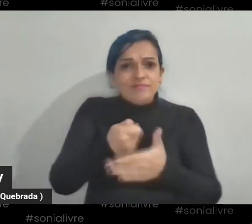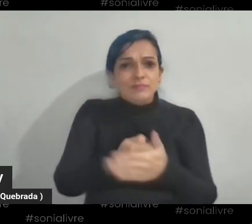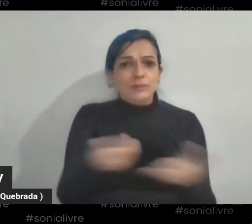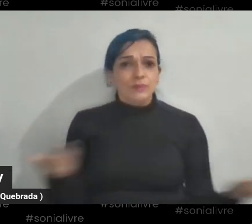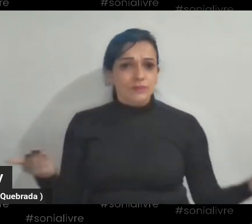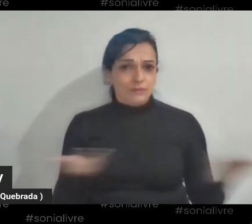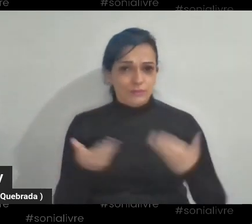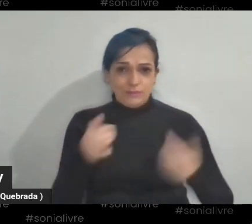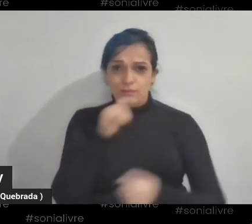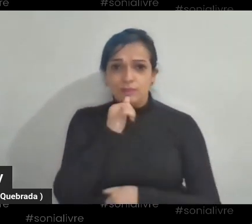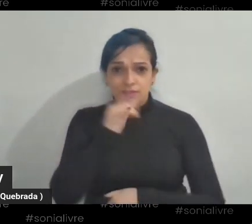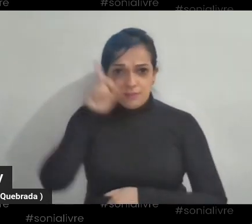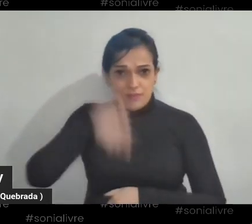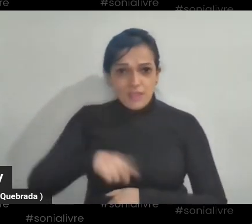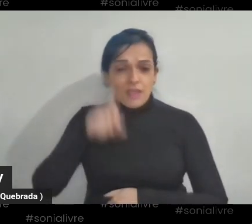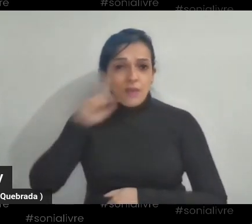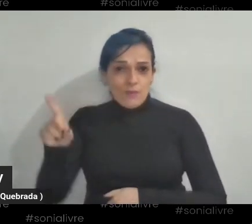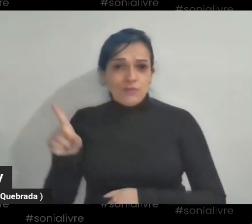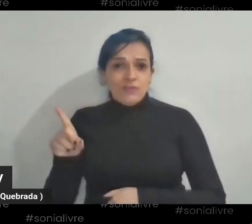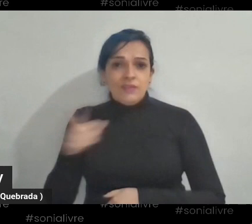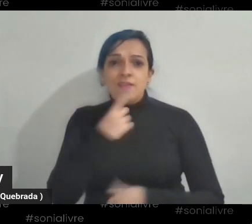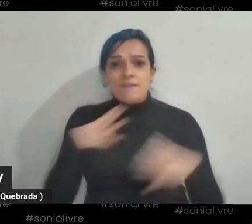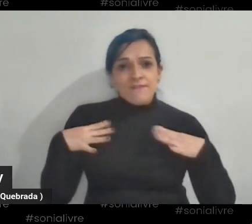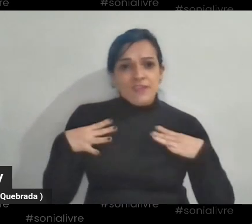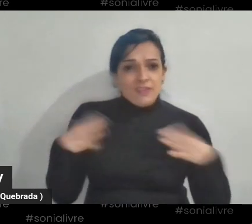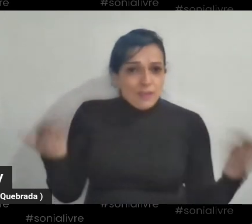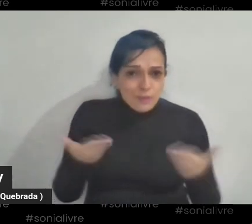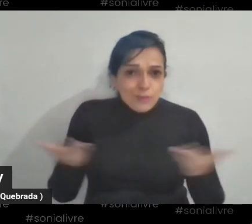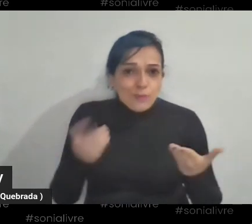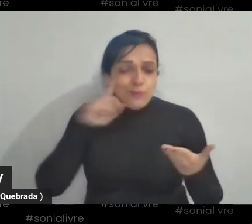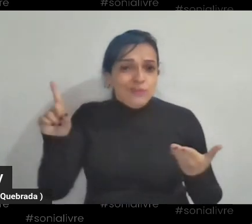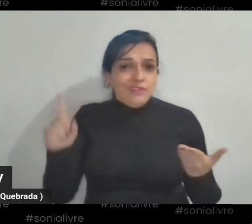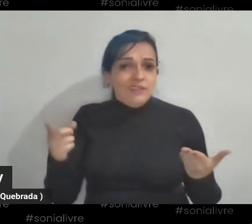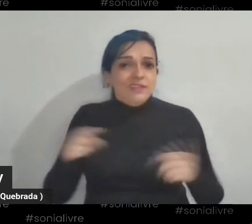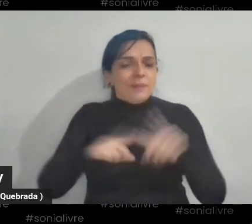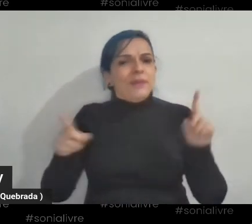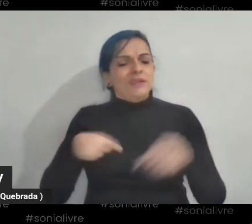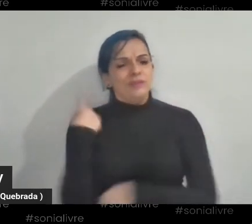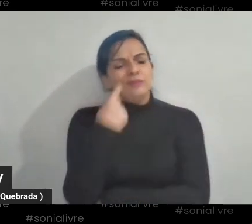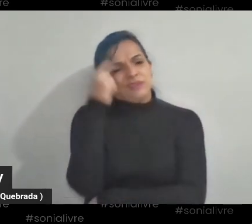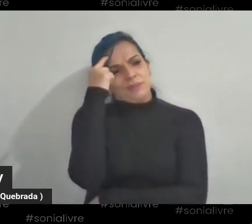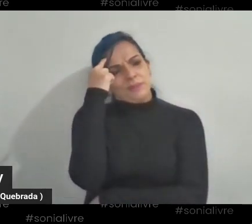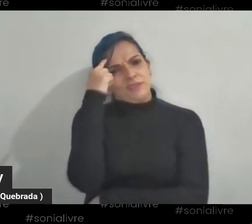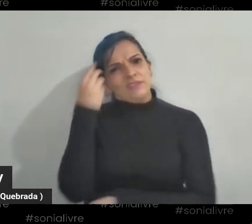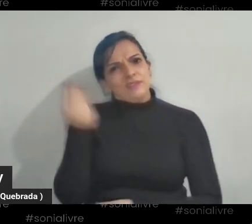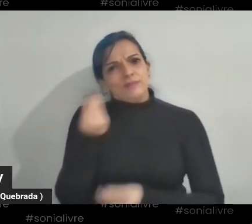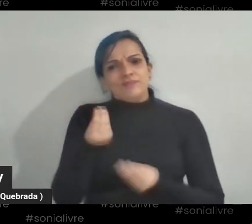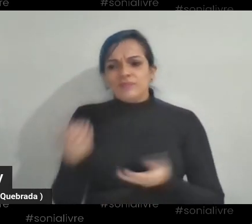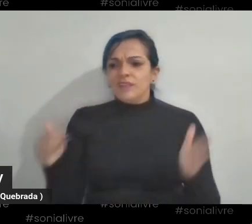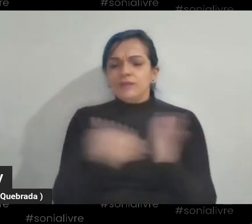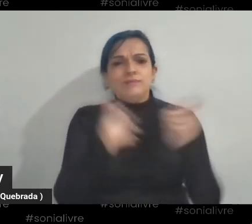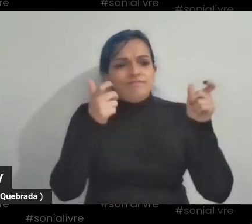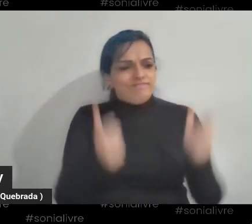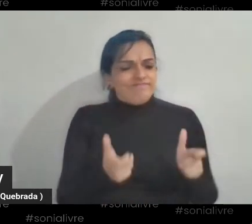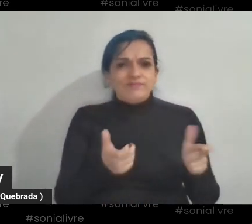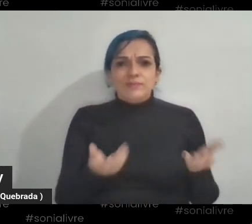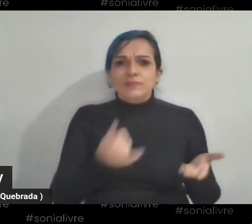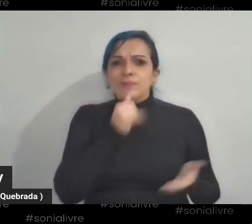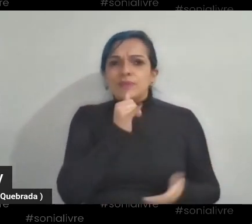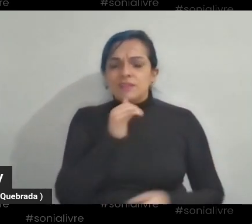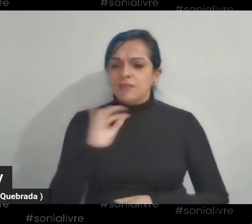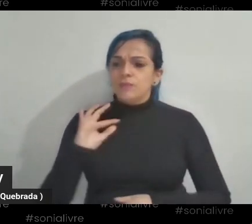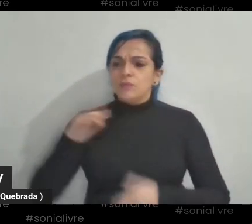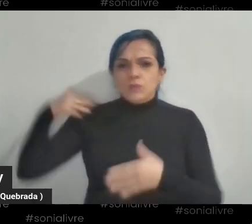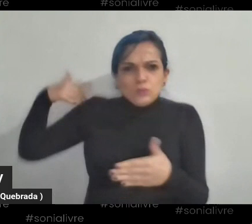inclusive, num feriado de revolução, né? Por incrível que pareça. E a gente fica pensando, Gente, até que ponto tudo aquilo que já foi